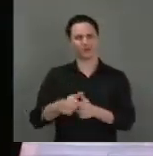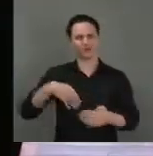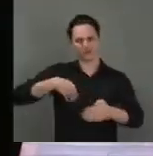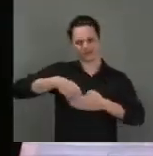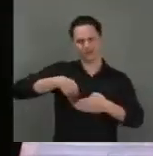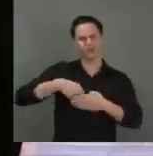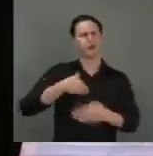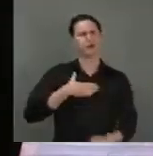Gosto muito de futebol.